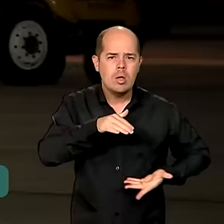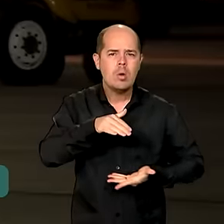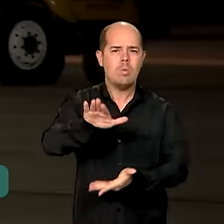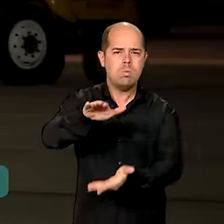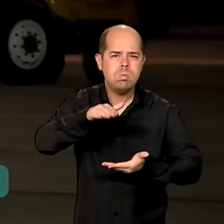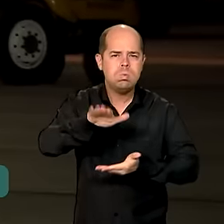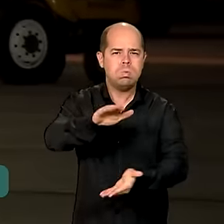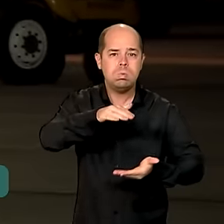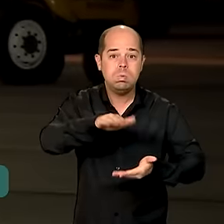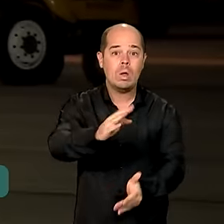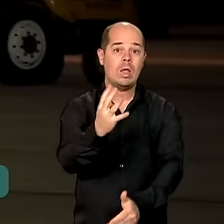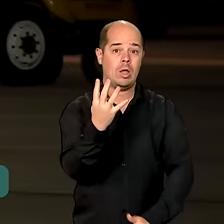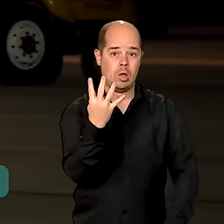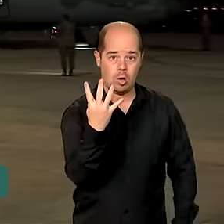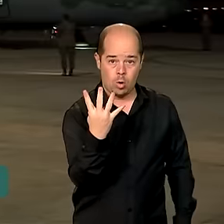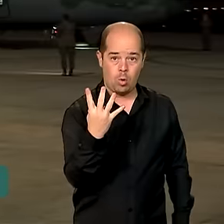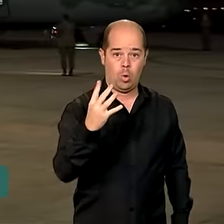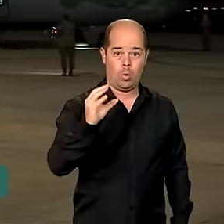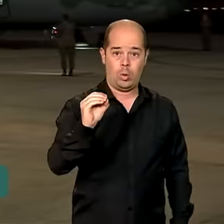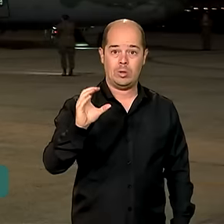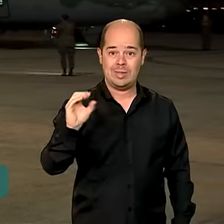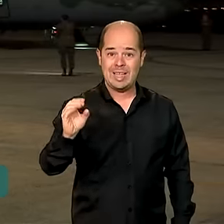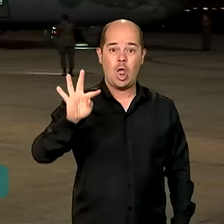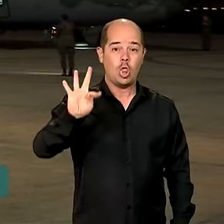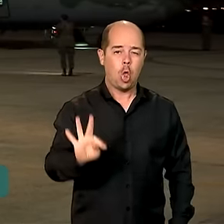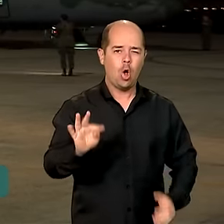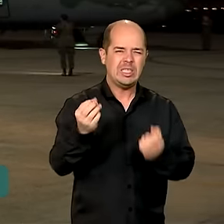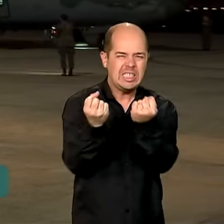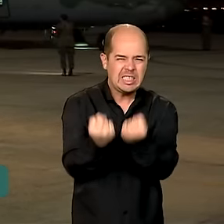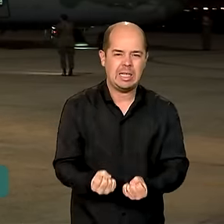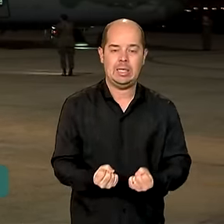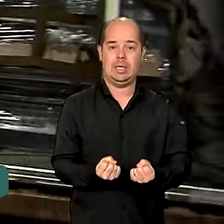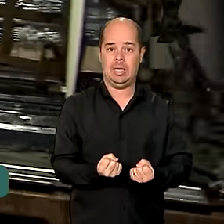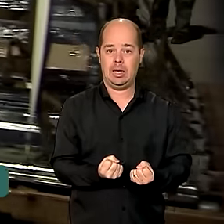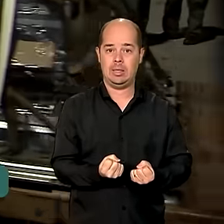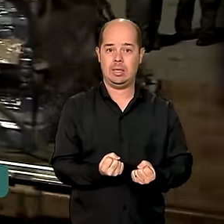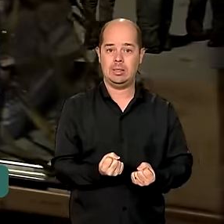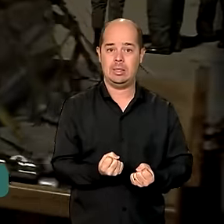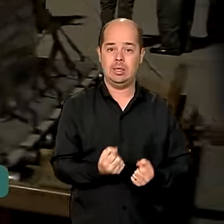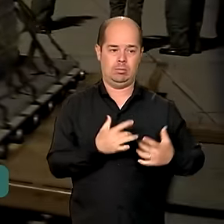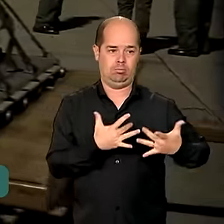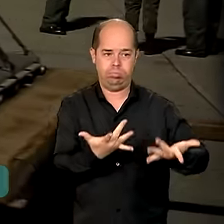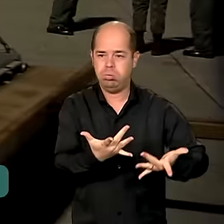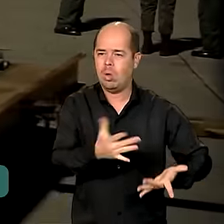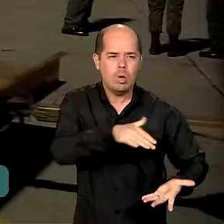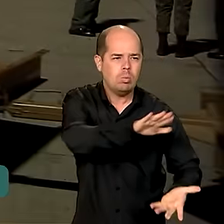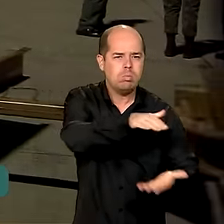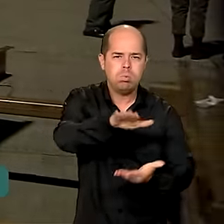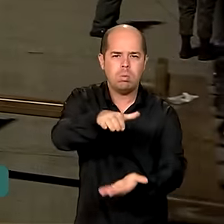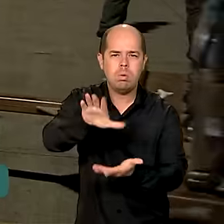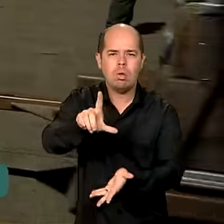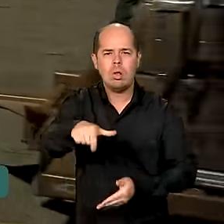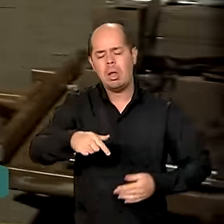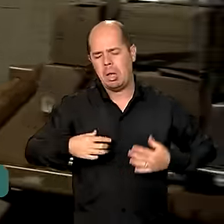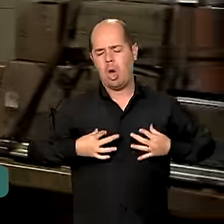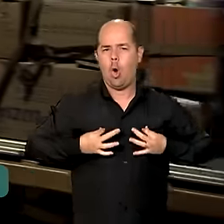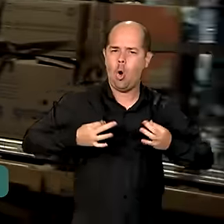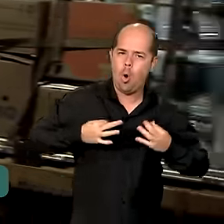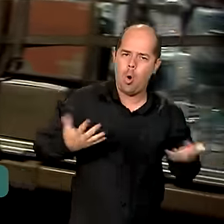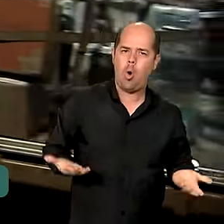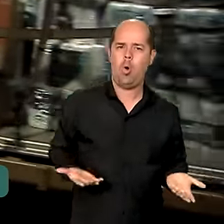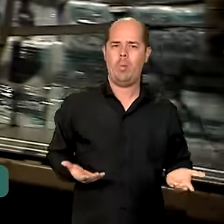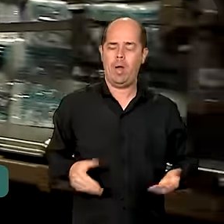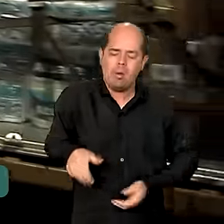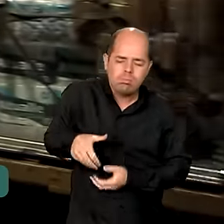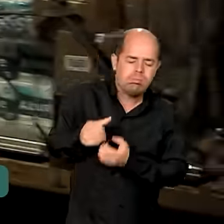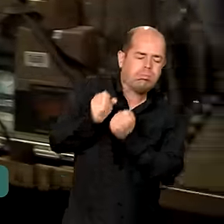toneladas de donativos às vítimas das chuvas no Estado, entre roupas, colchonetes, água potável e